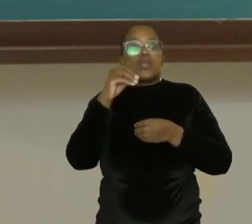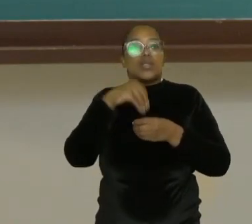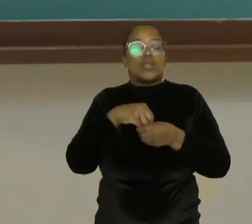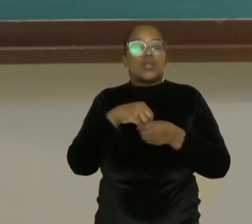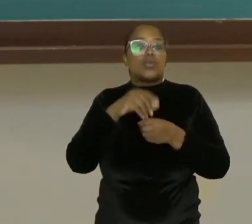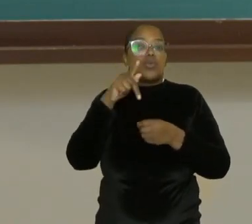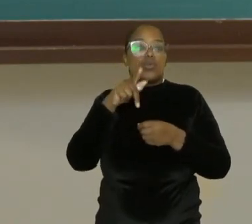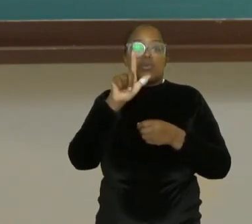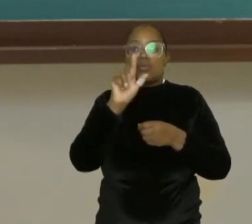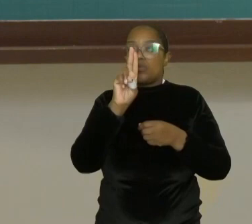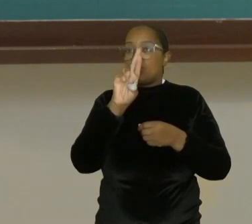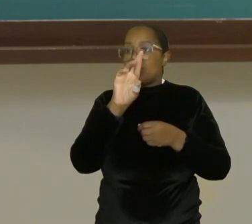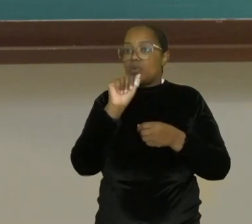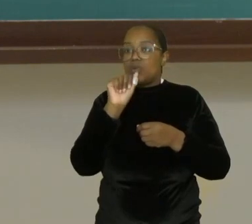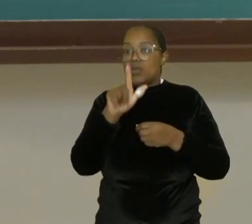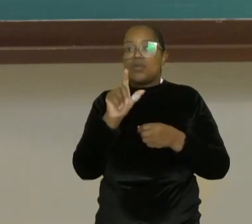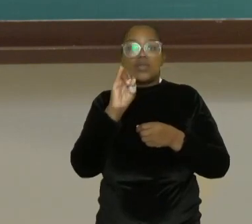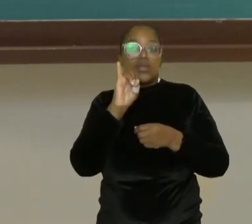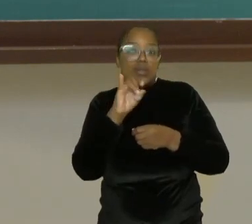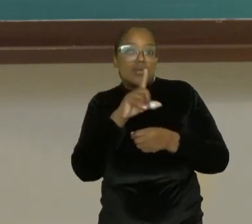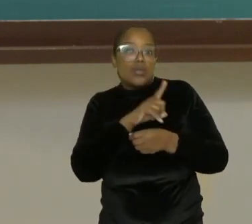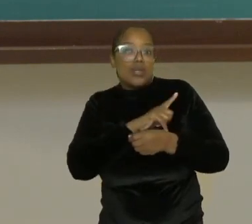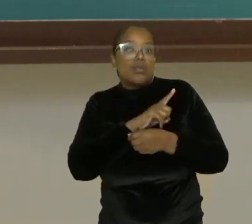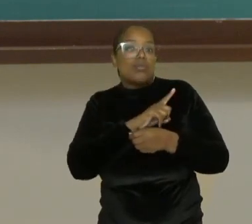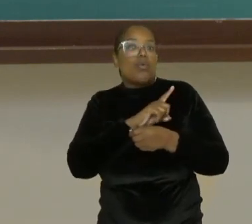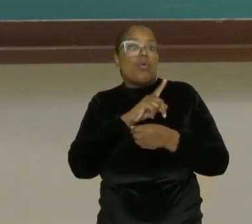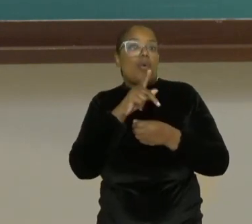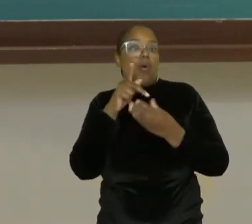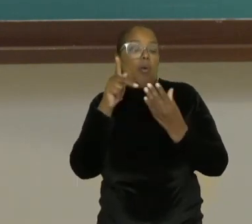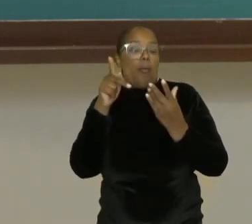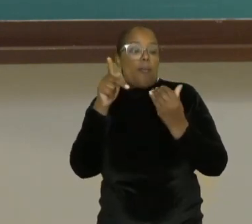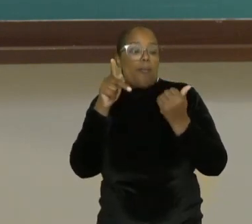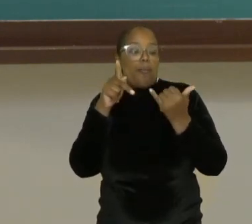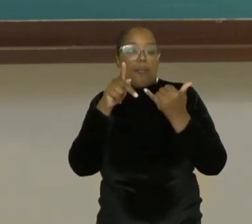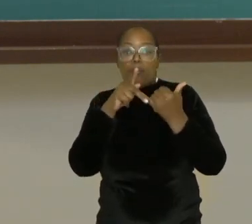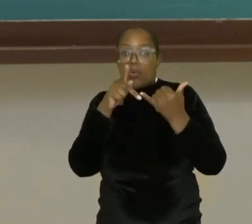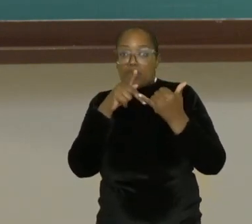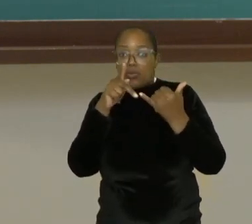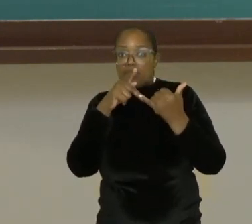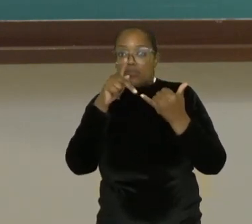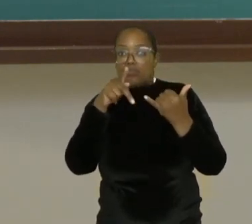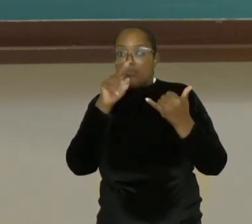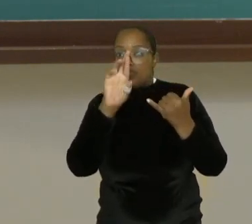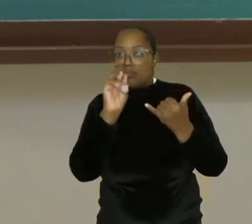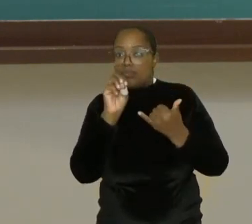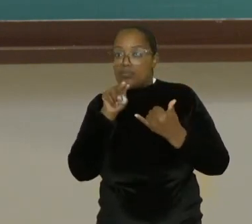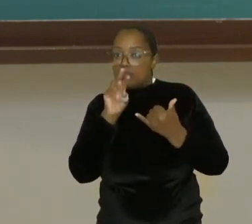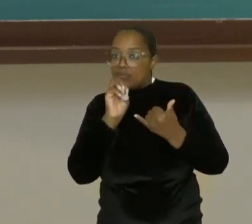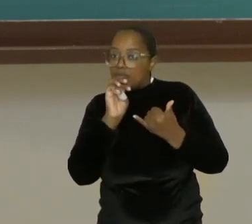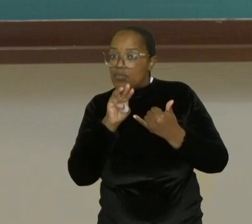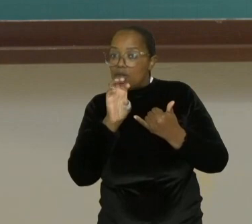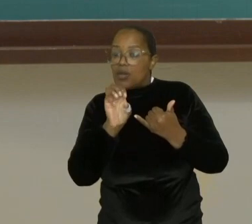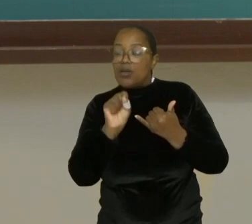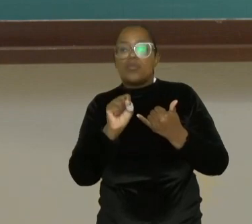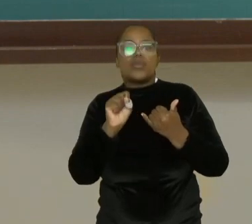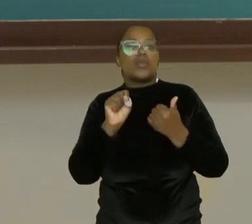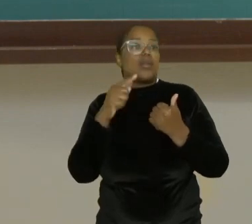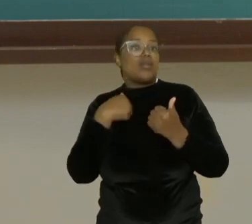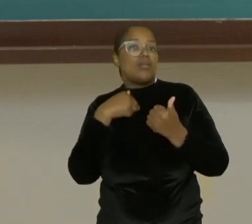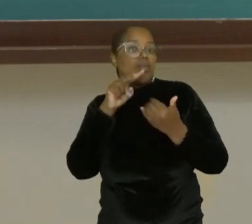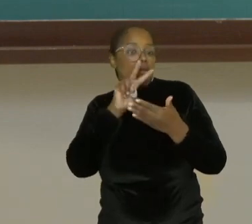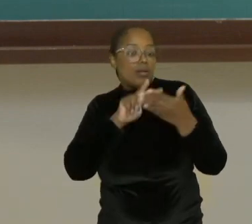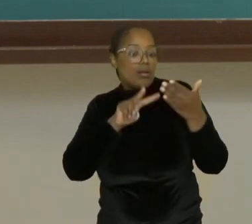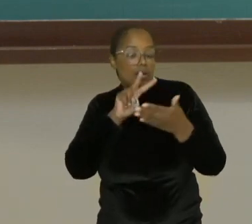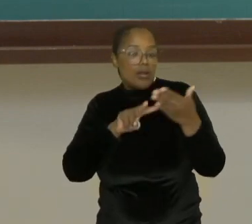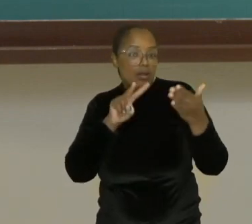Quando eu tenho pronomes que ou quem, eu concordo. Sou eu que leio as notícias. Expressões, a maioria de,